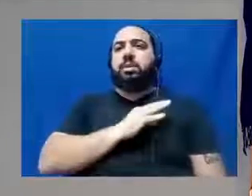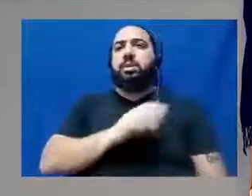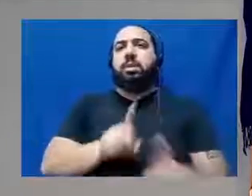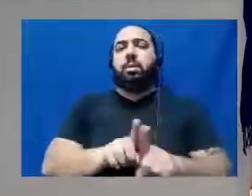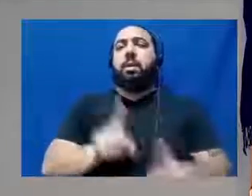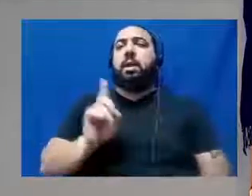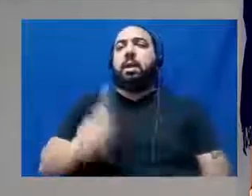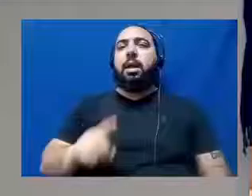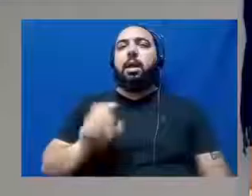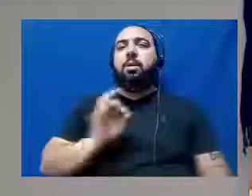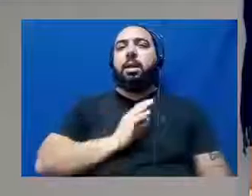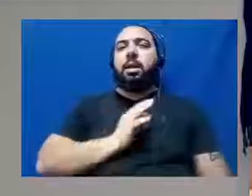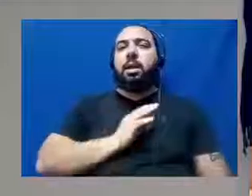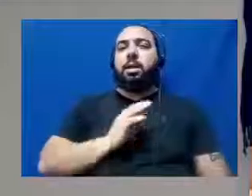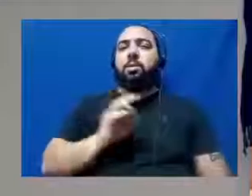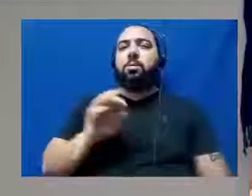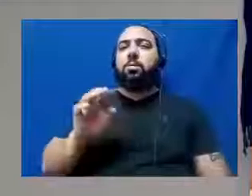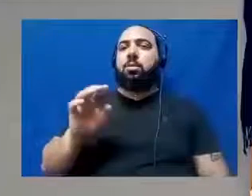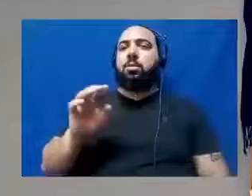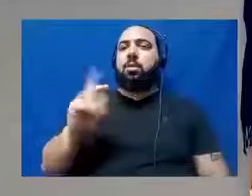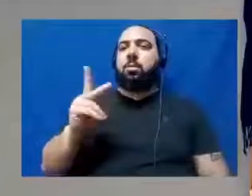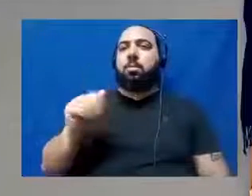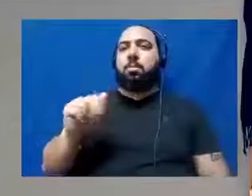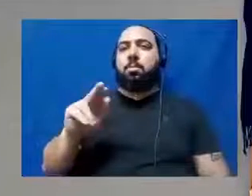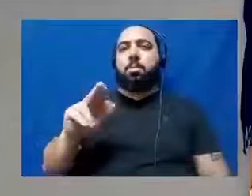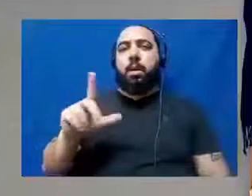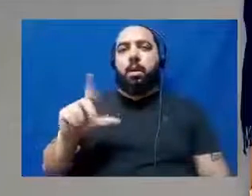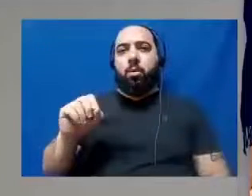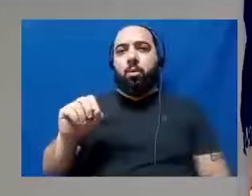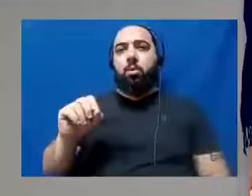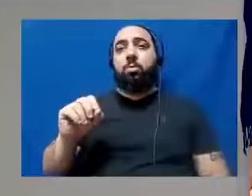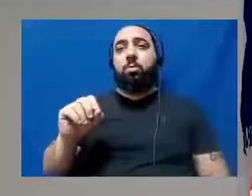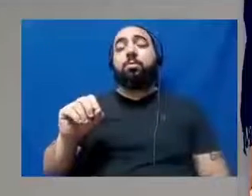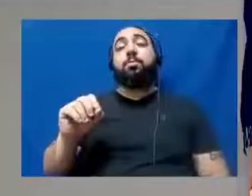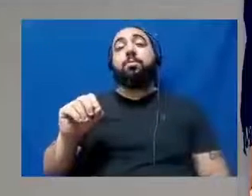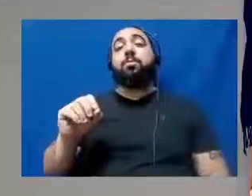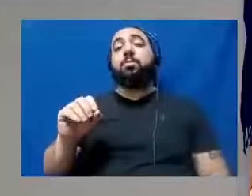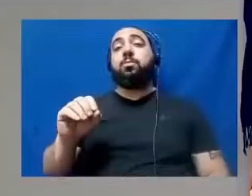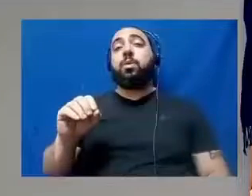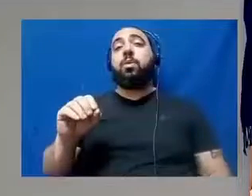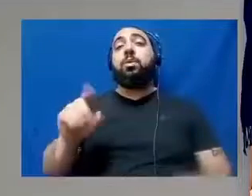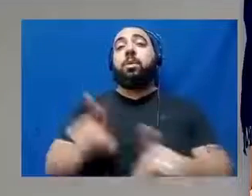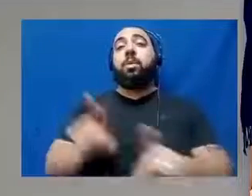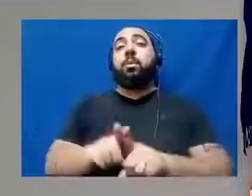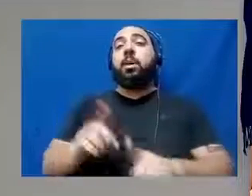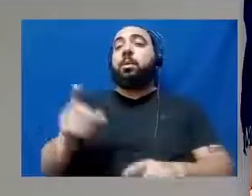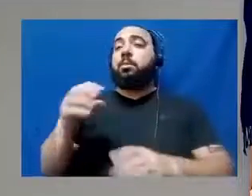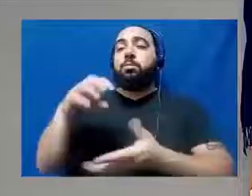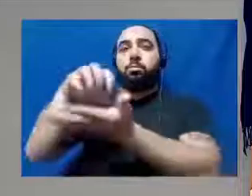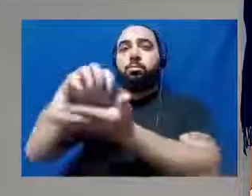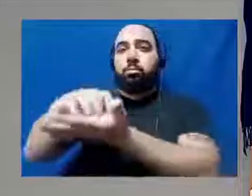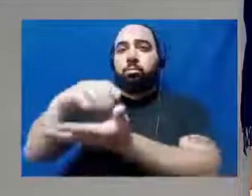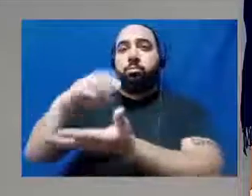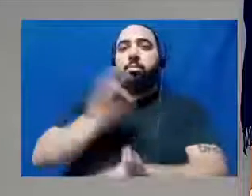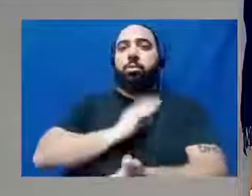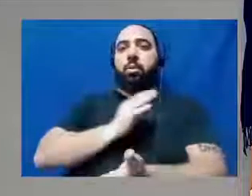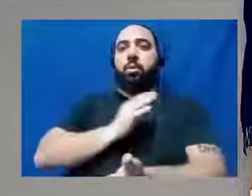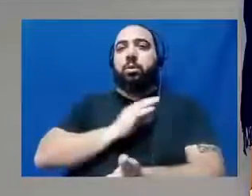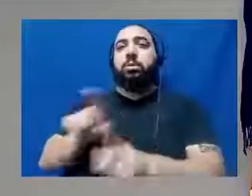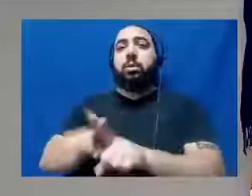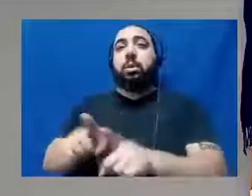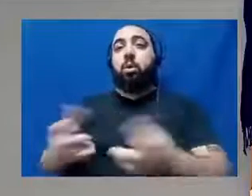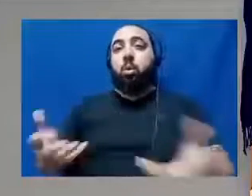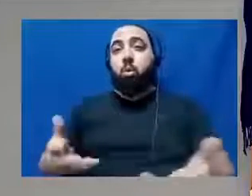Paulo Caixeta, nosso delegado comandante aqui da Delegacia Regional de Biguassu. Eles hoje fizeram uma